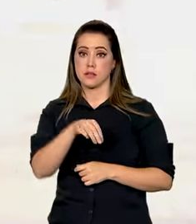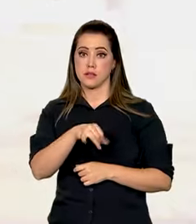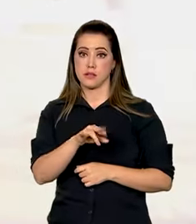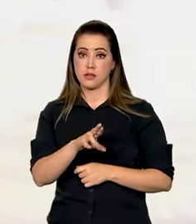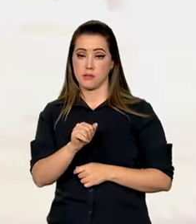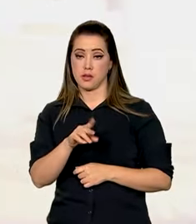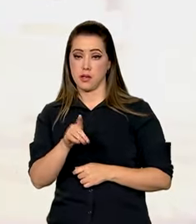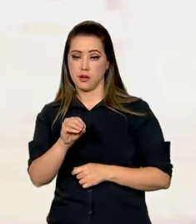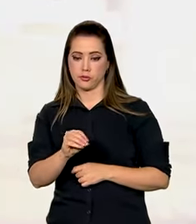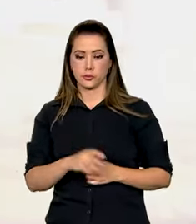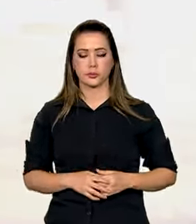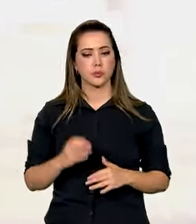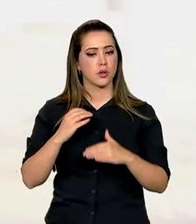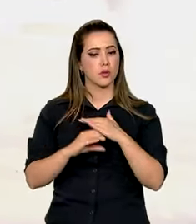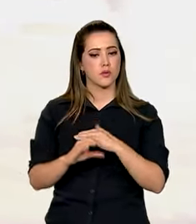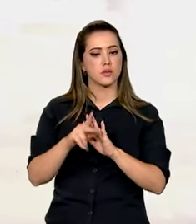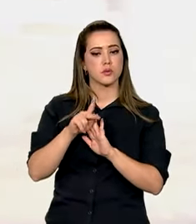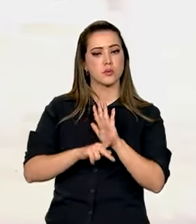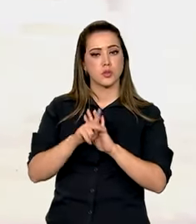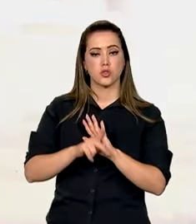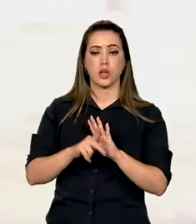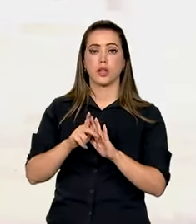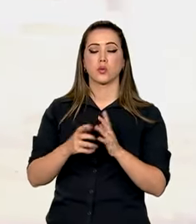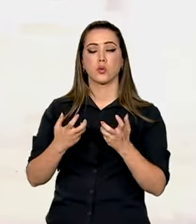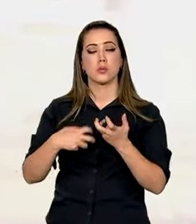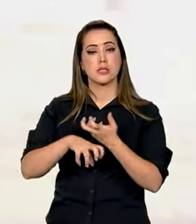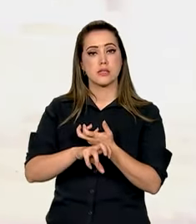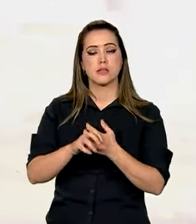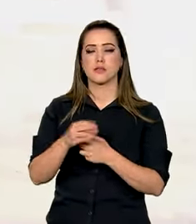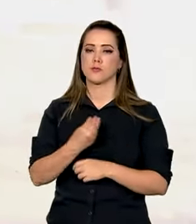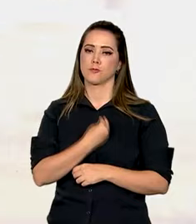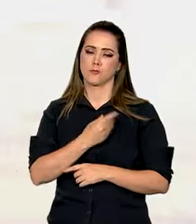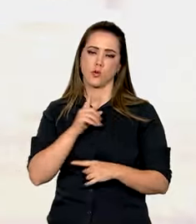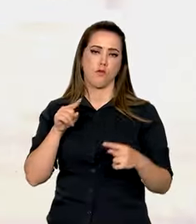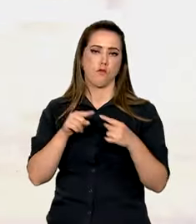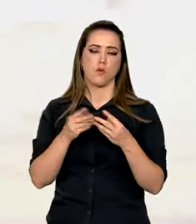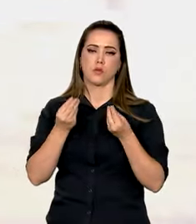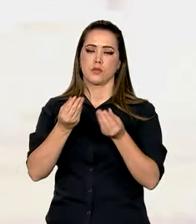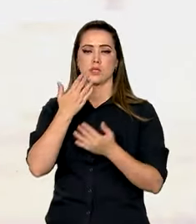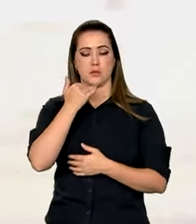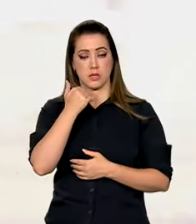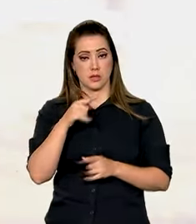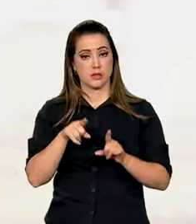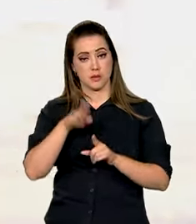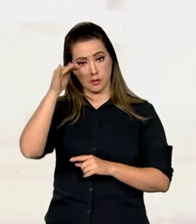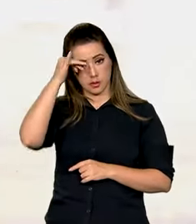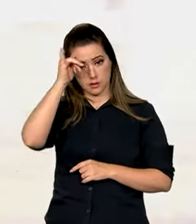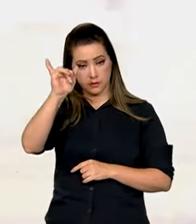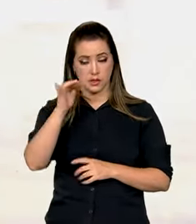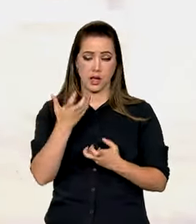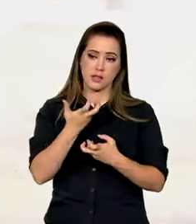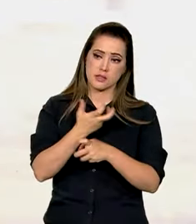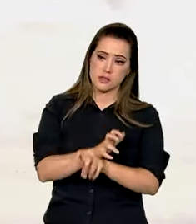investimentos fazem parte do projeto Sertão Vivo, que tem foco na segurança alimentar e no combate aos efeitos da